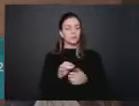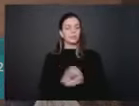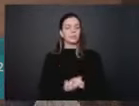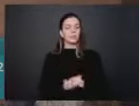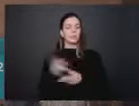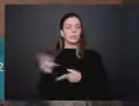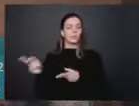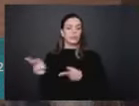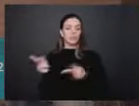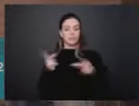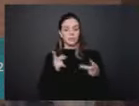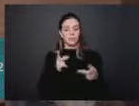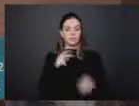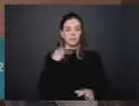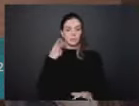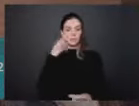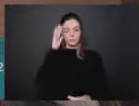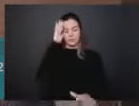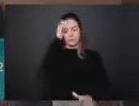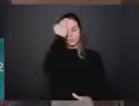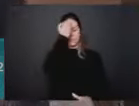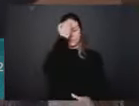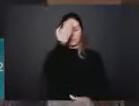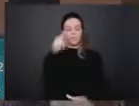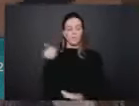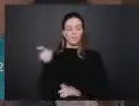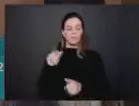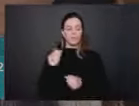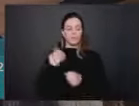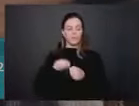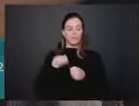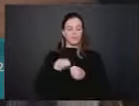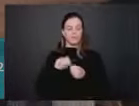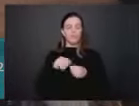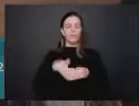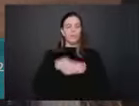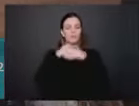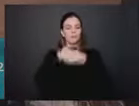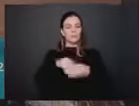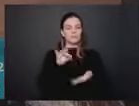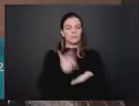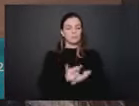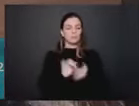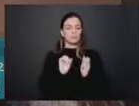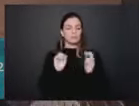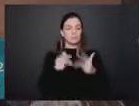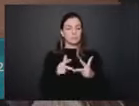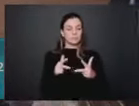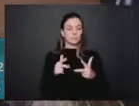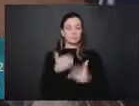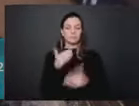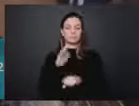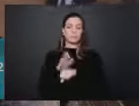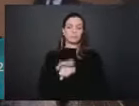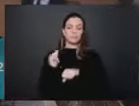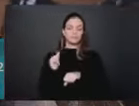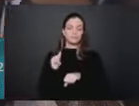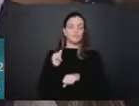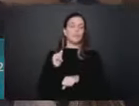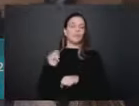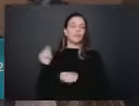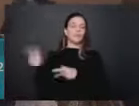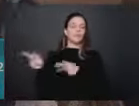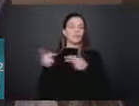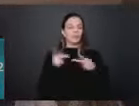para que faça a saudação oficial da casa e conceda a palavra ao nosso convidado.